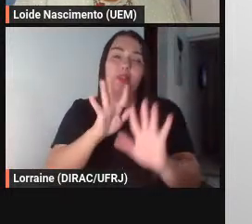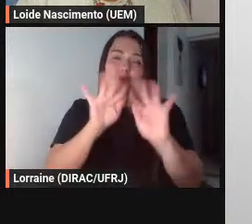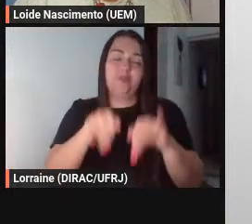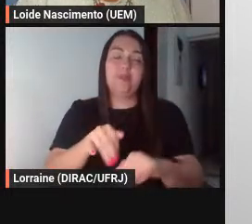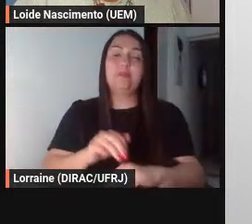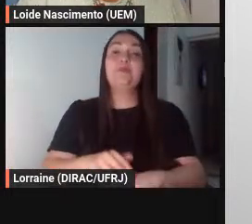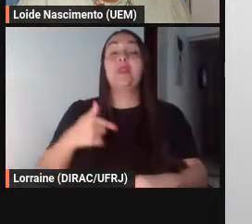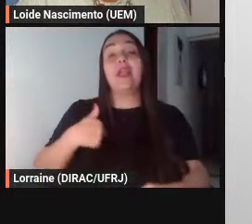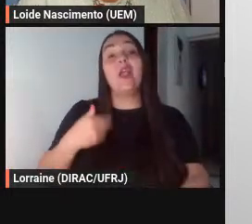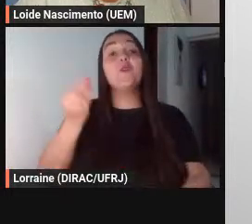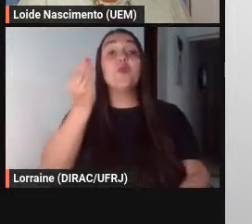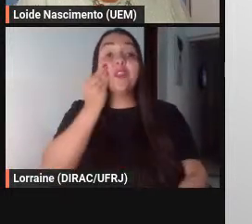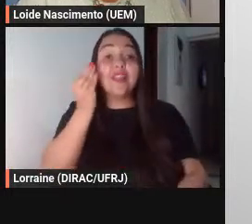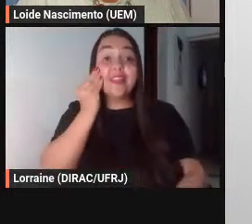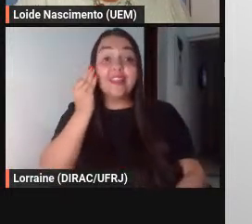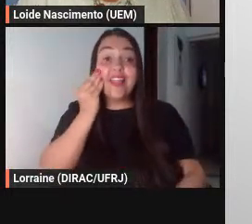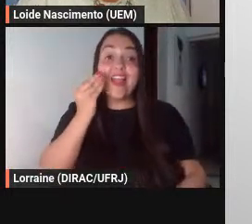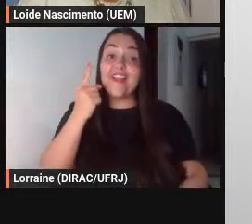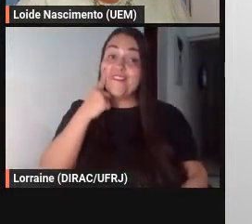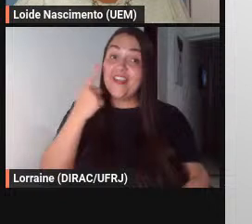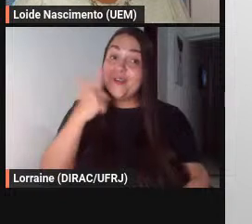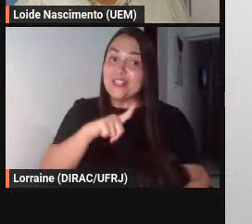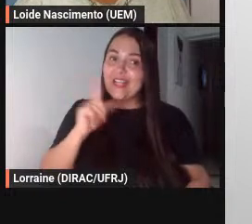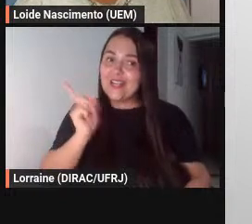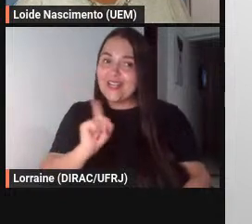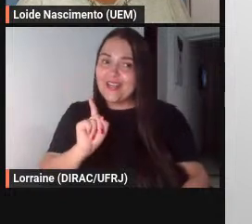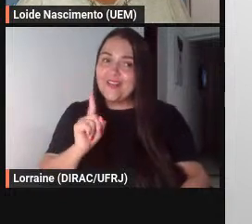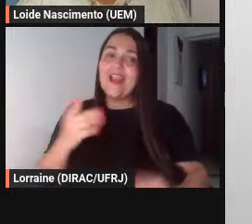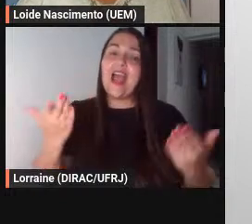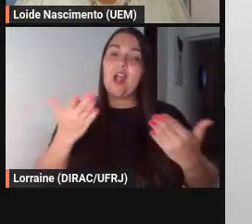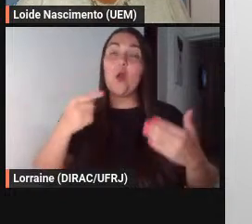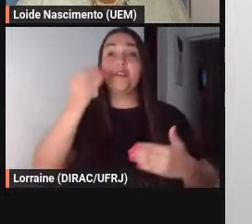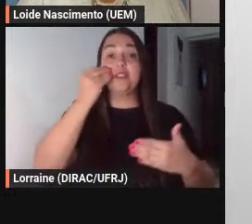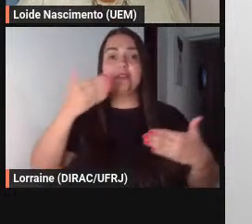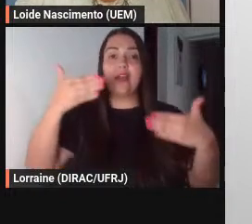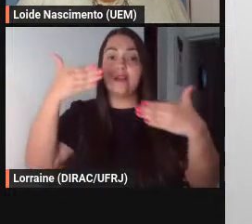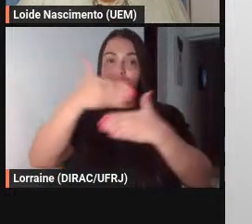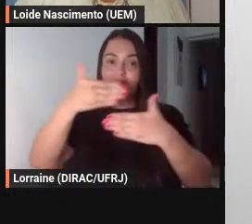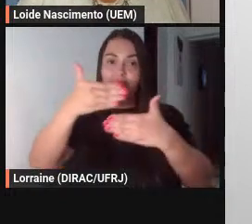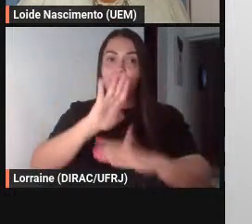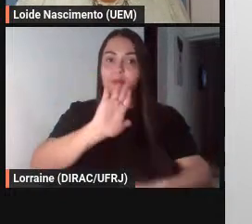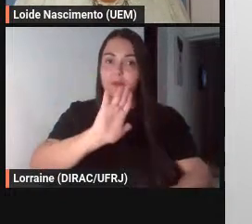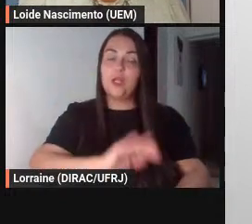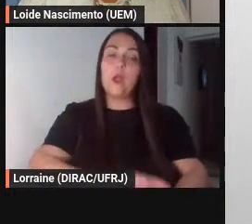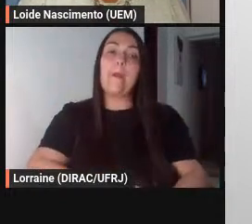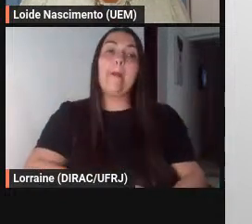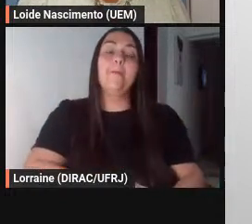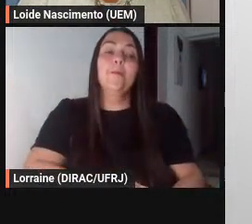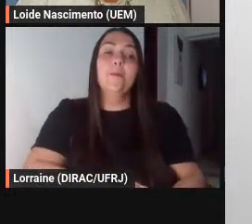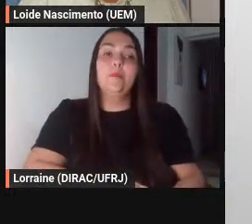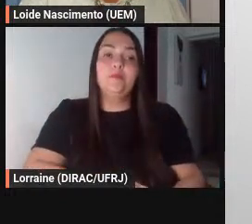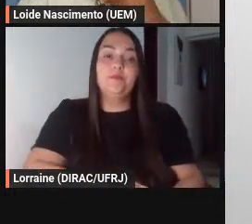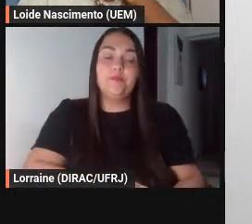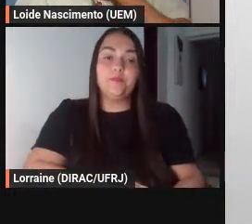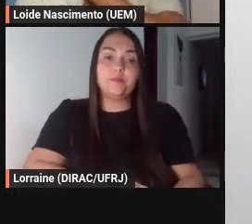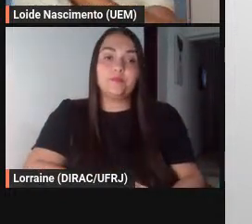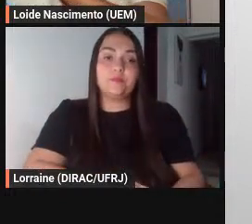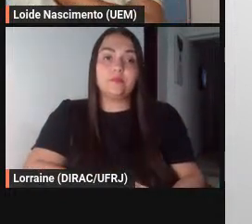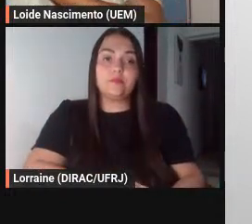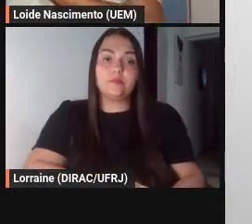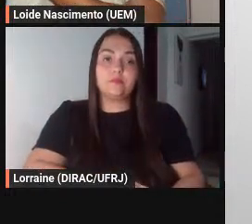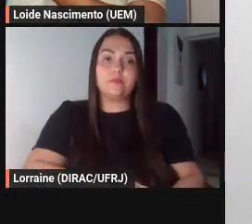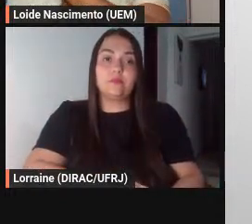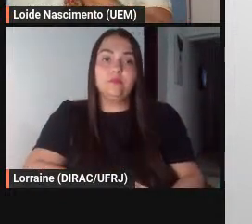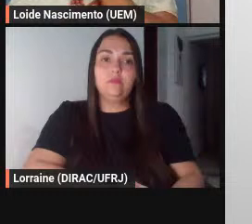tentar não sei se eu vou conseguir compartilhar a tela né não sei se precisa interromper